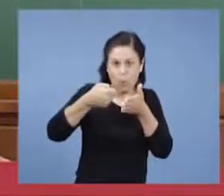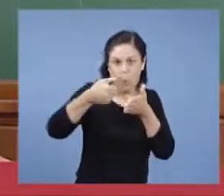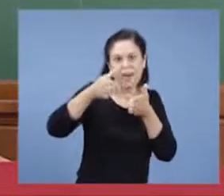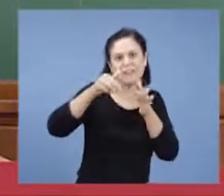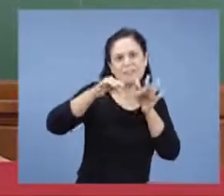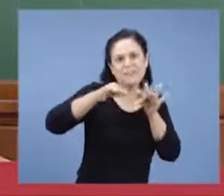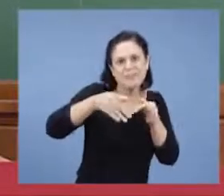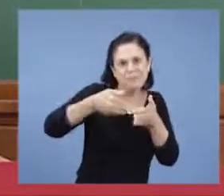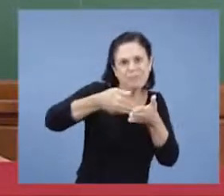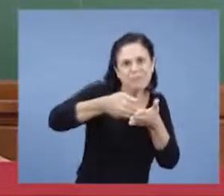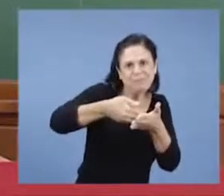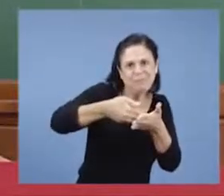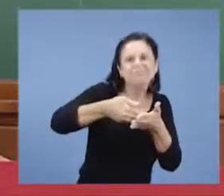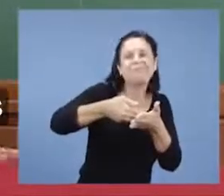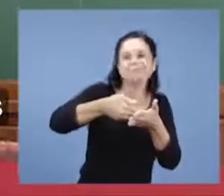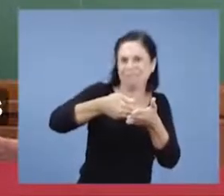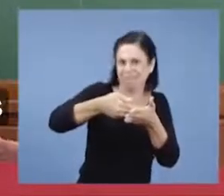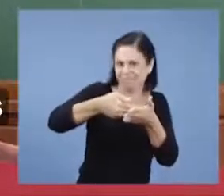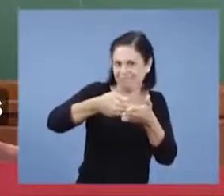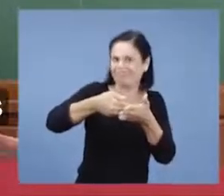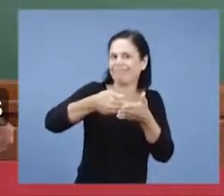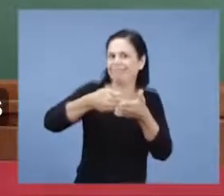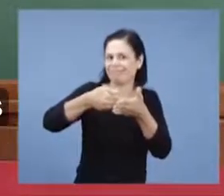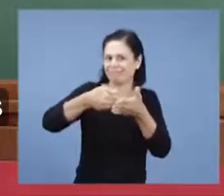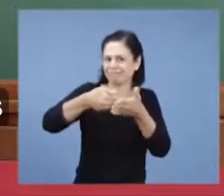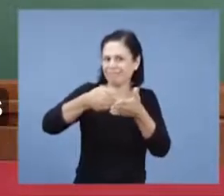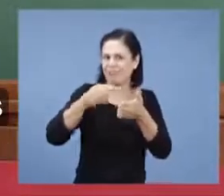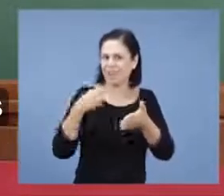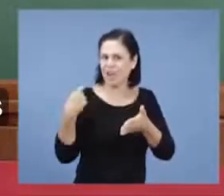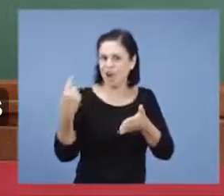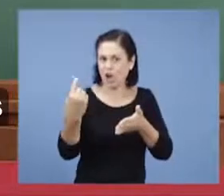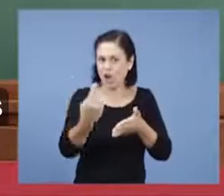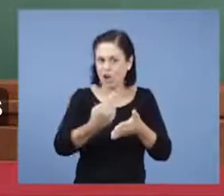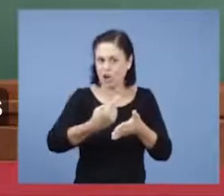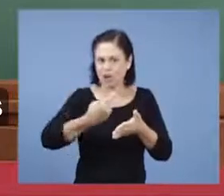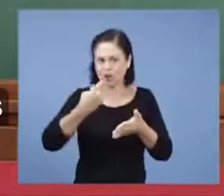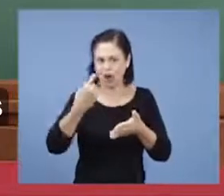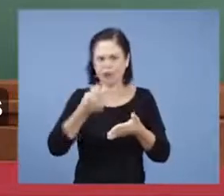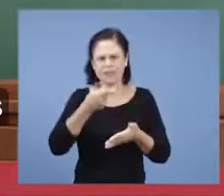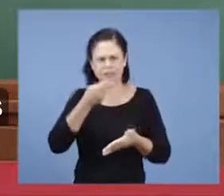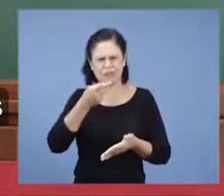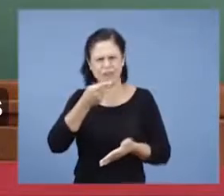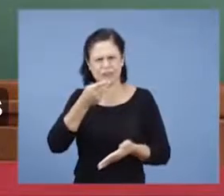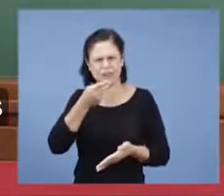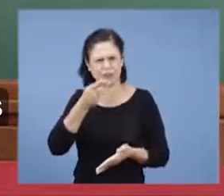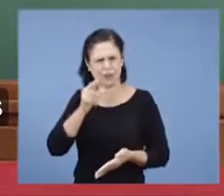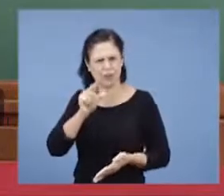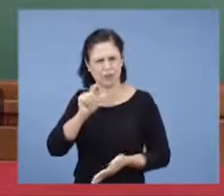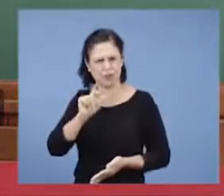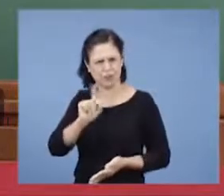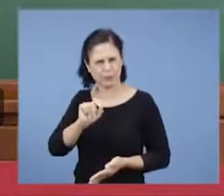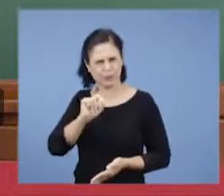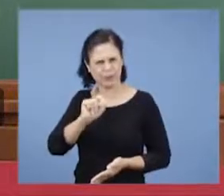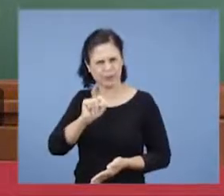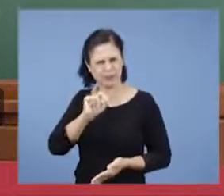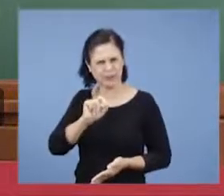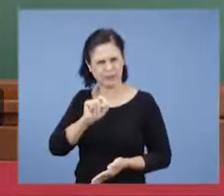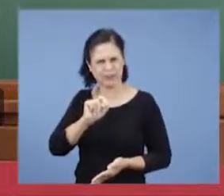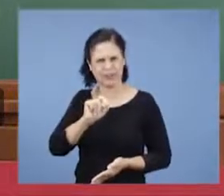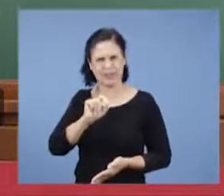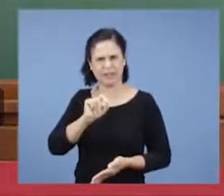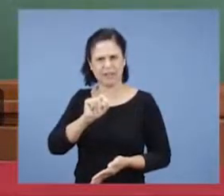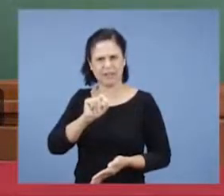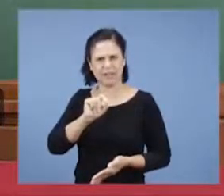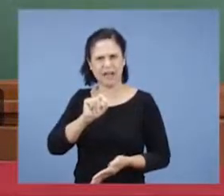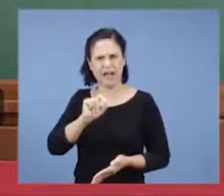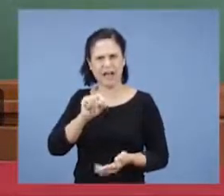estamos dizendo isso, nós não estamos fazendo uma afirmação que está relacionada a um